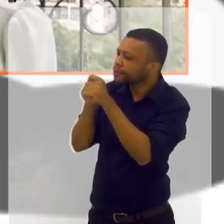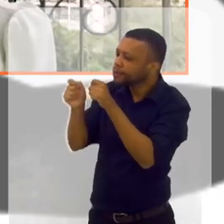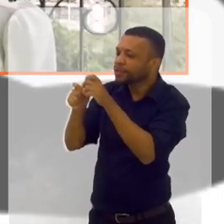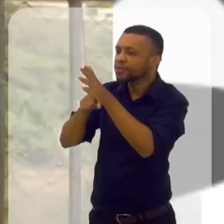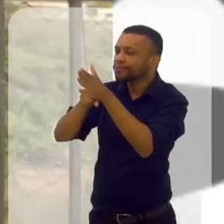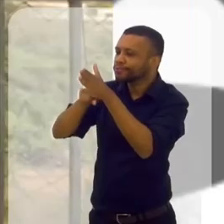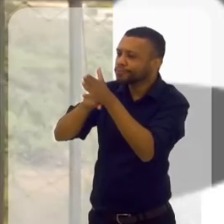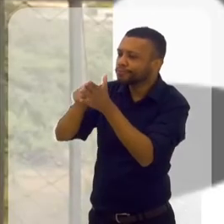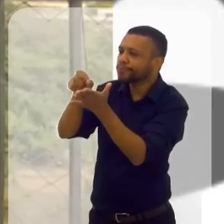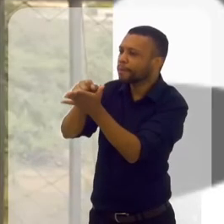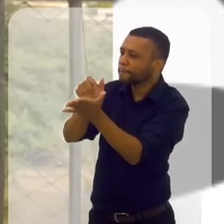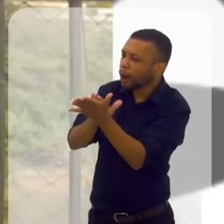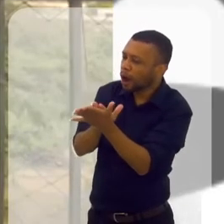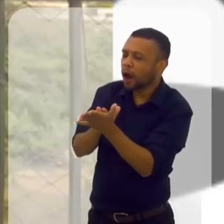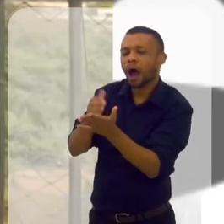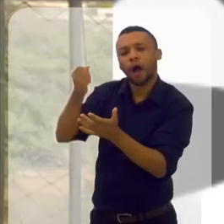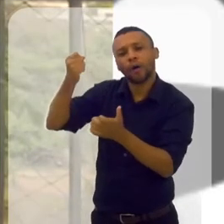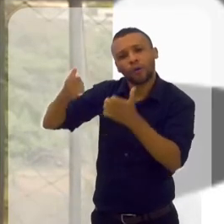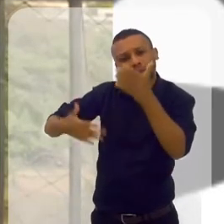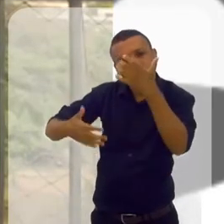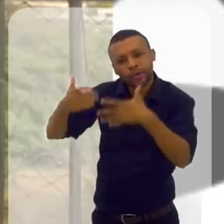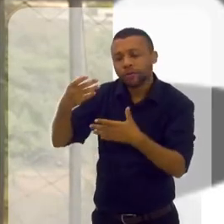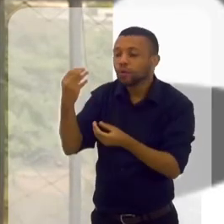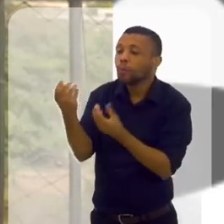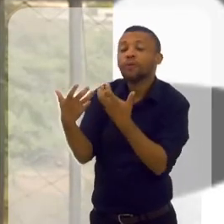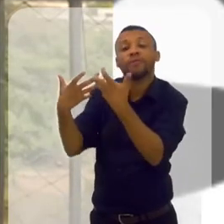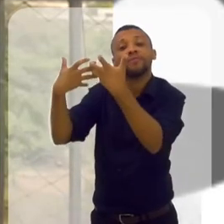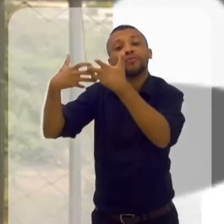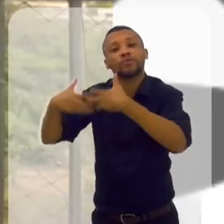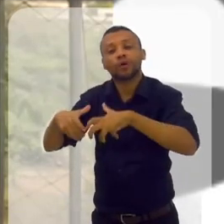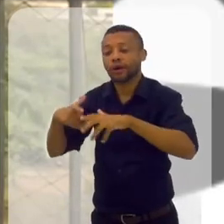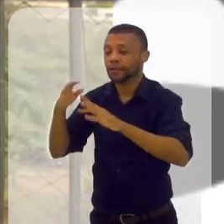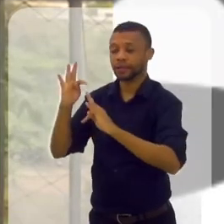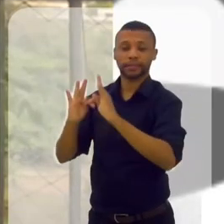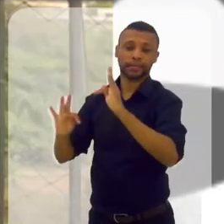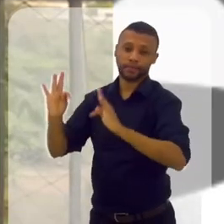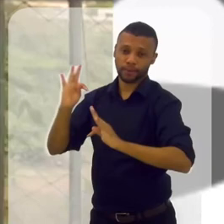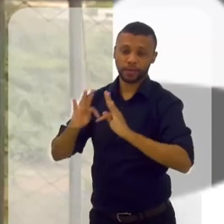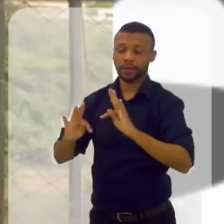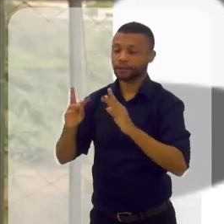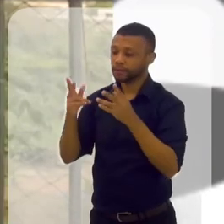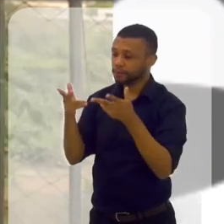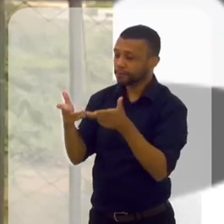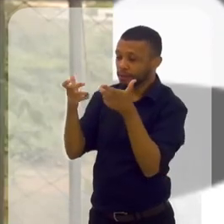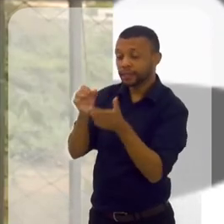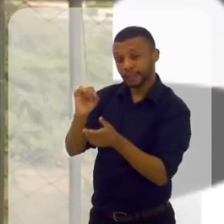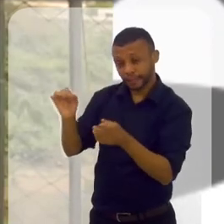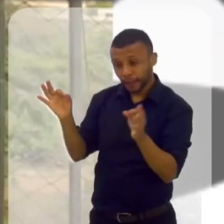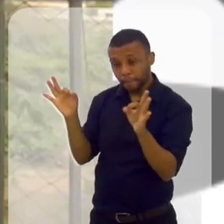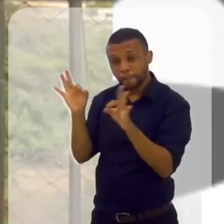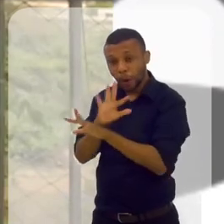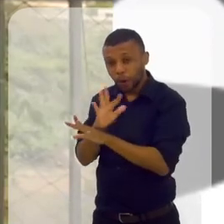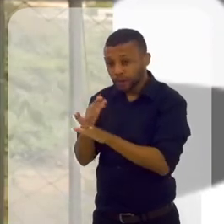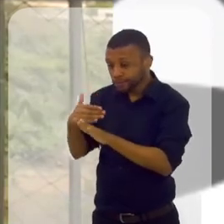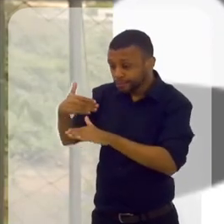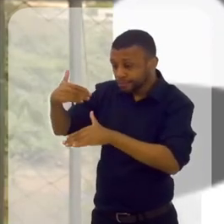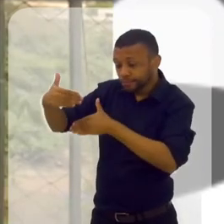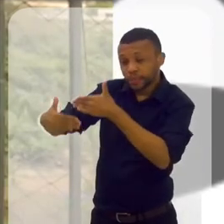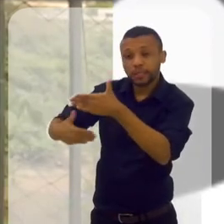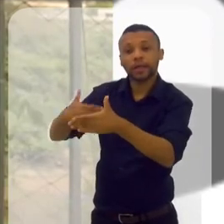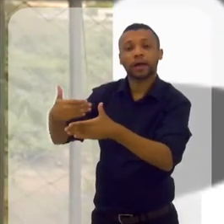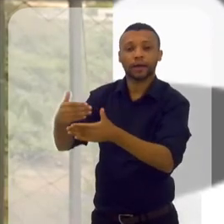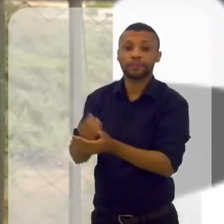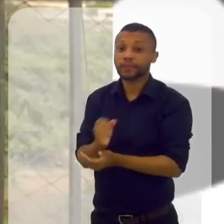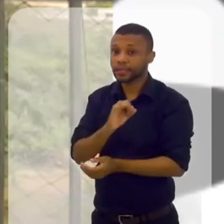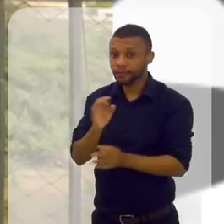anamnese, aí eu explico pra ela como funciona a nossa mente, como funciona a hipnose, etnoterapia, e vejo se ela está pronta pra passar pelo